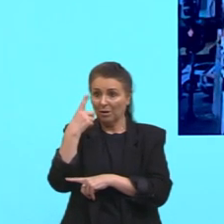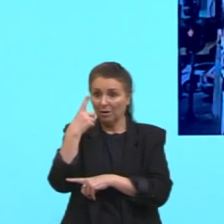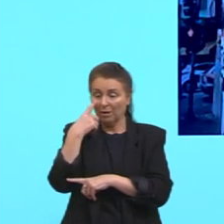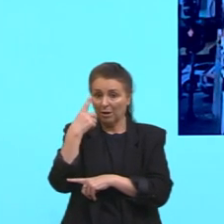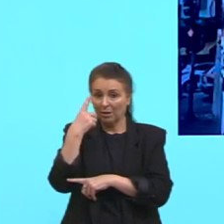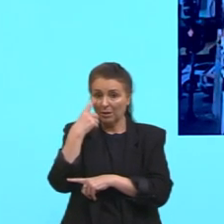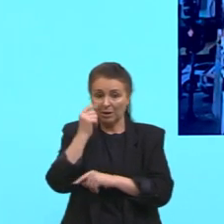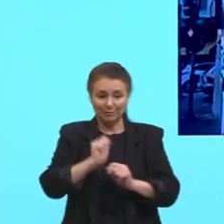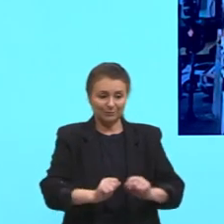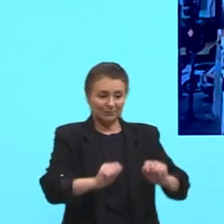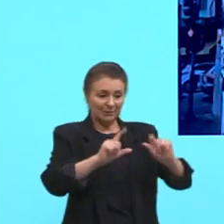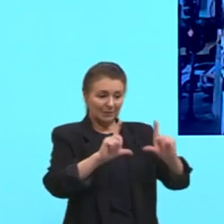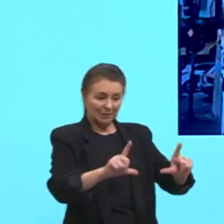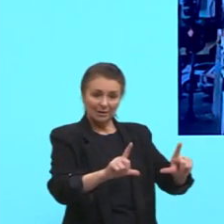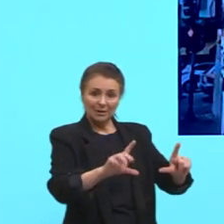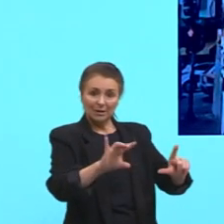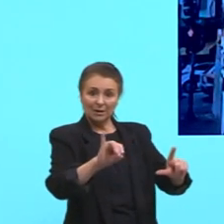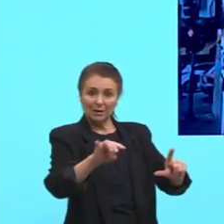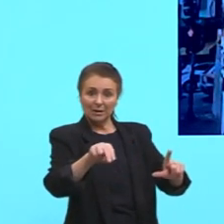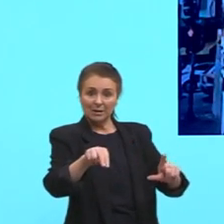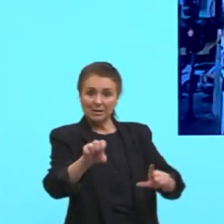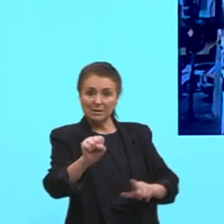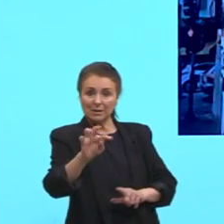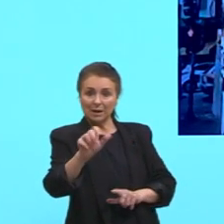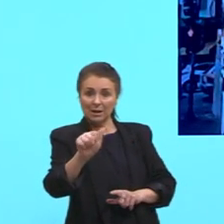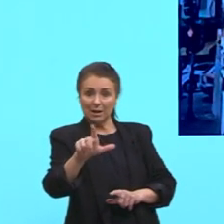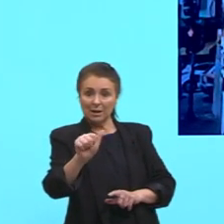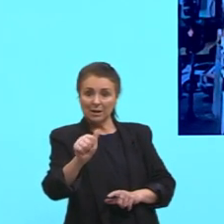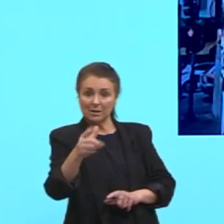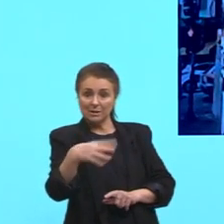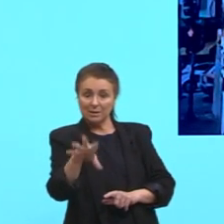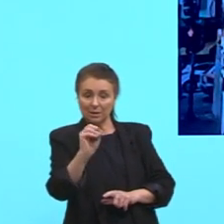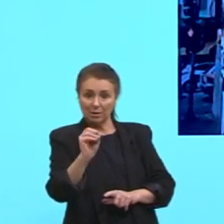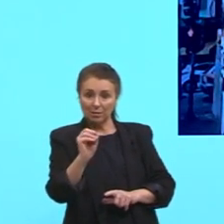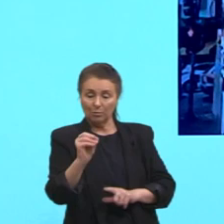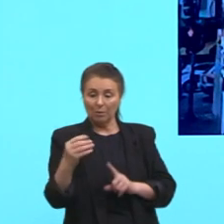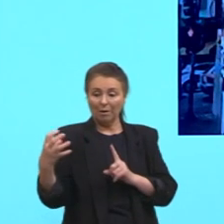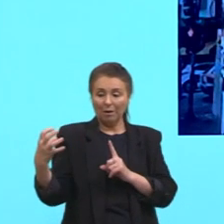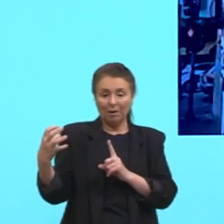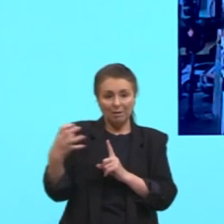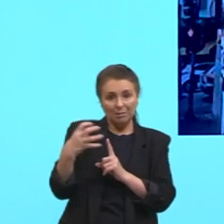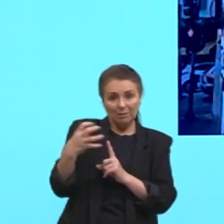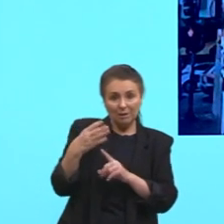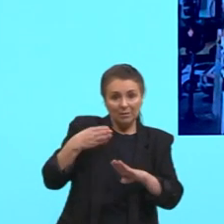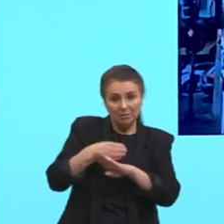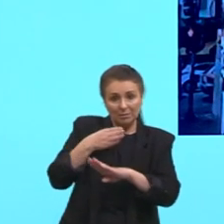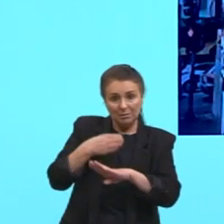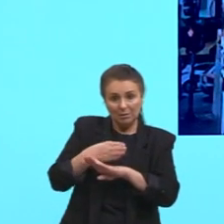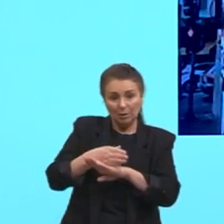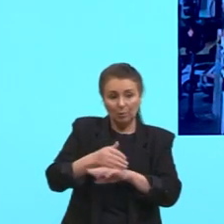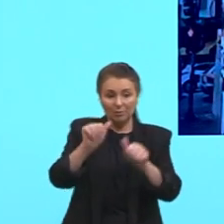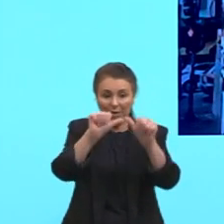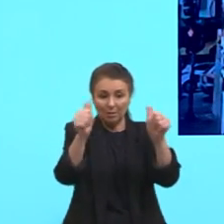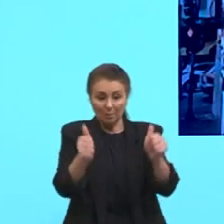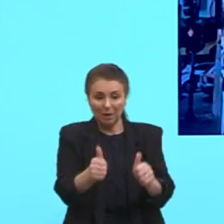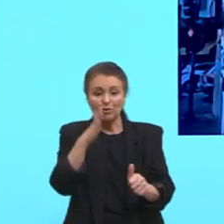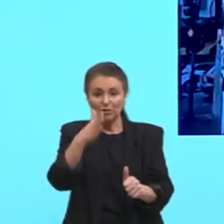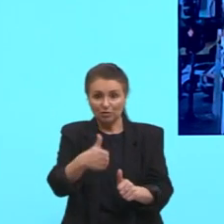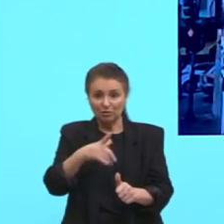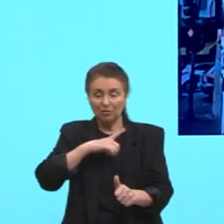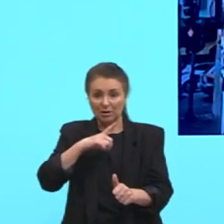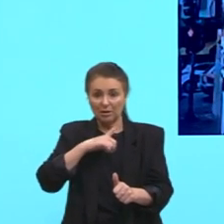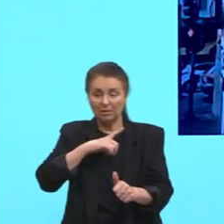instalação artística, a intervenção artística em uma imagem já existente, a